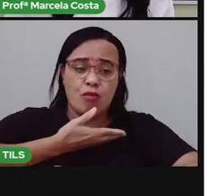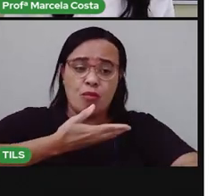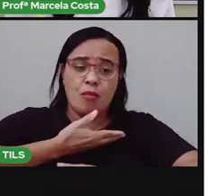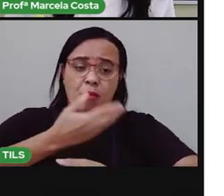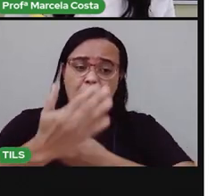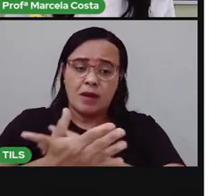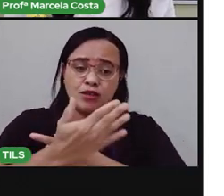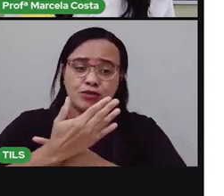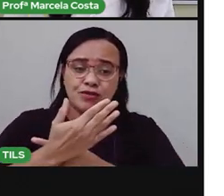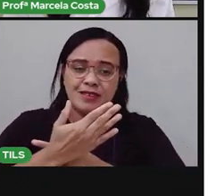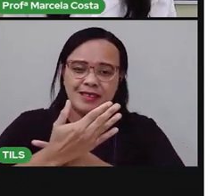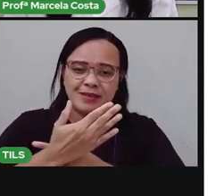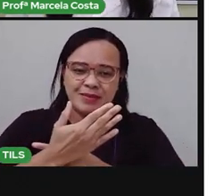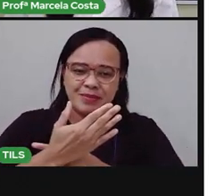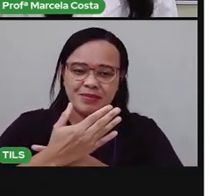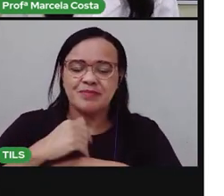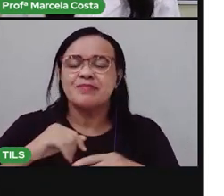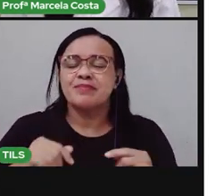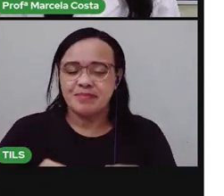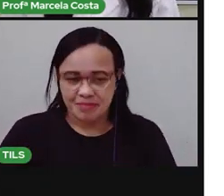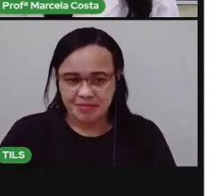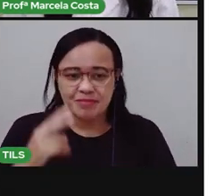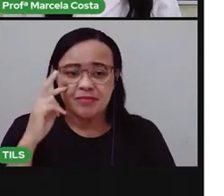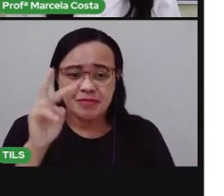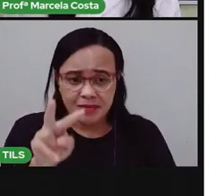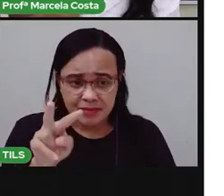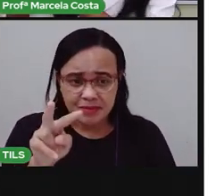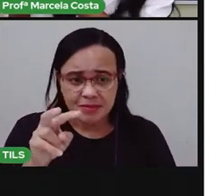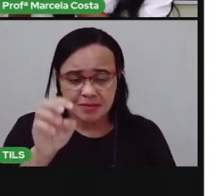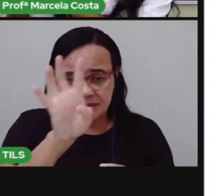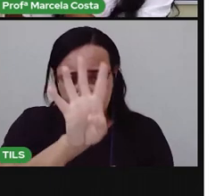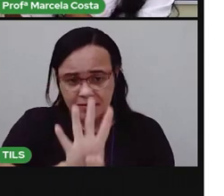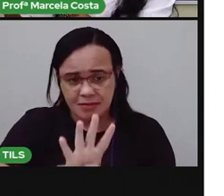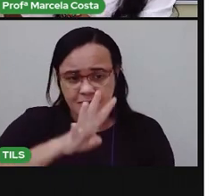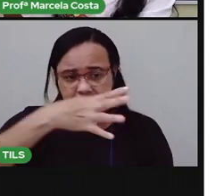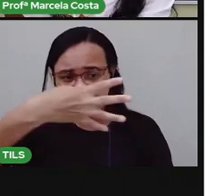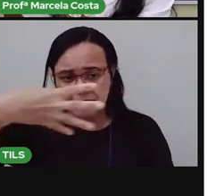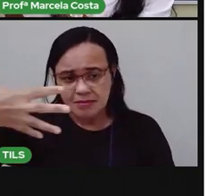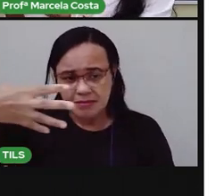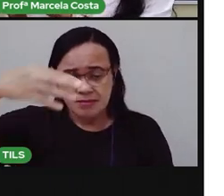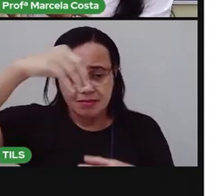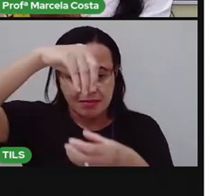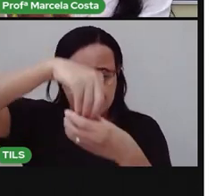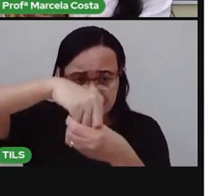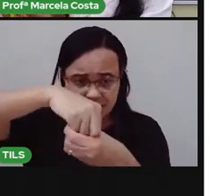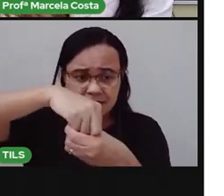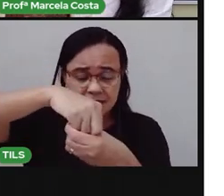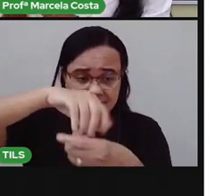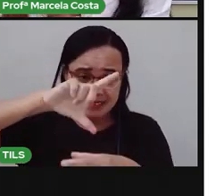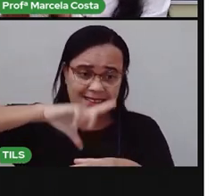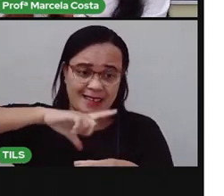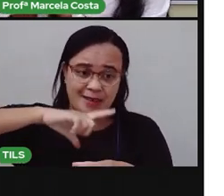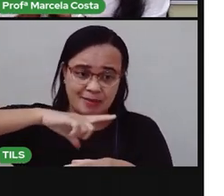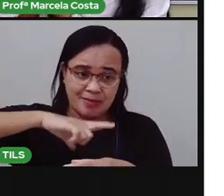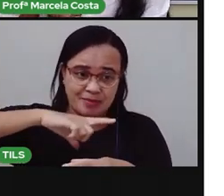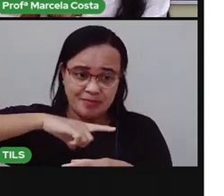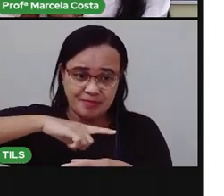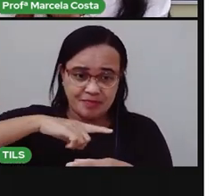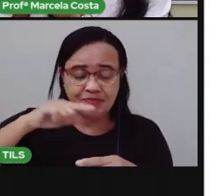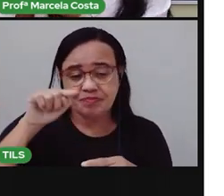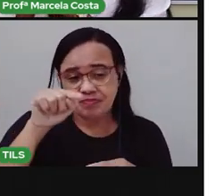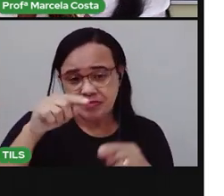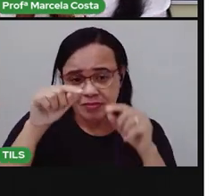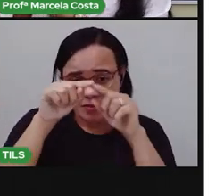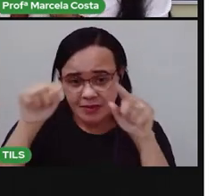alimentos. Olha... Olha esse produto que eu tenho aqui na mão, né? O amido de